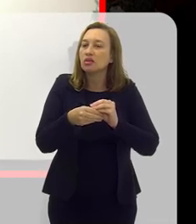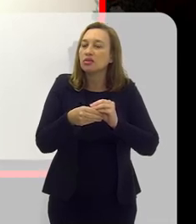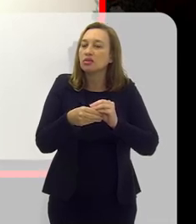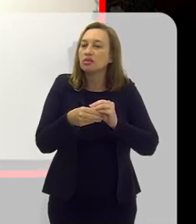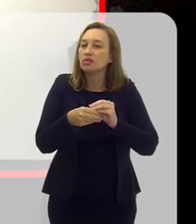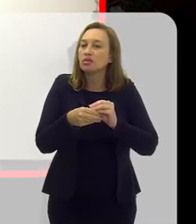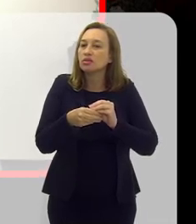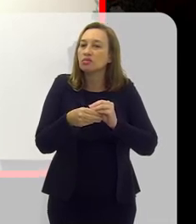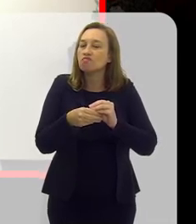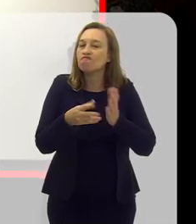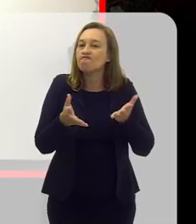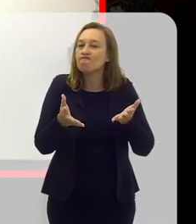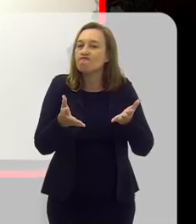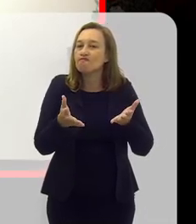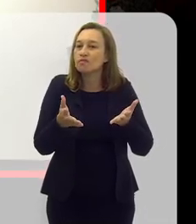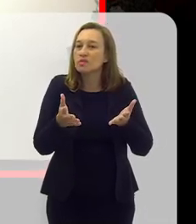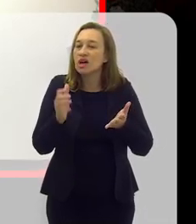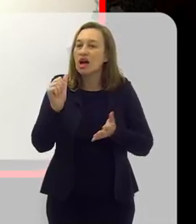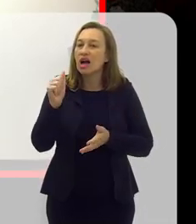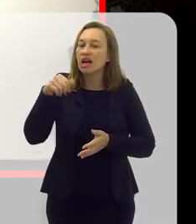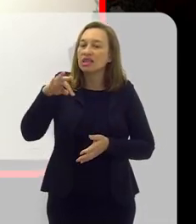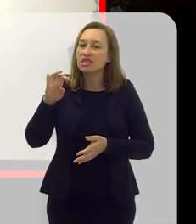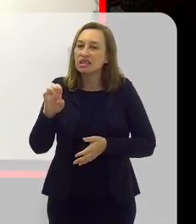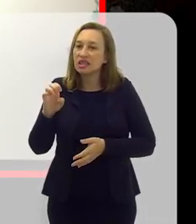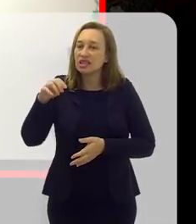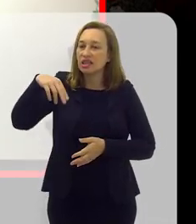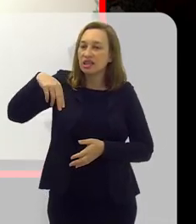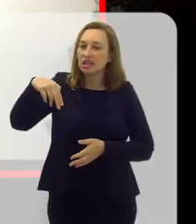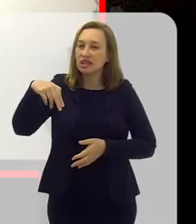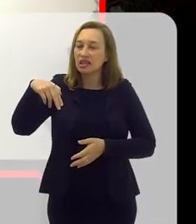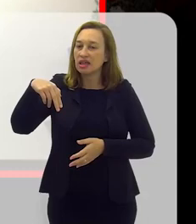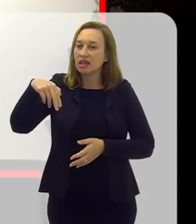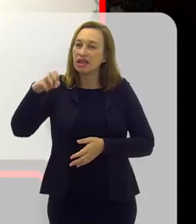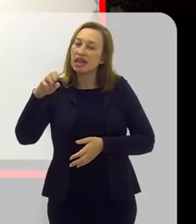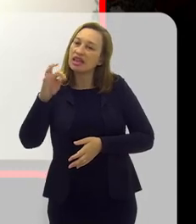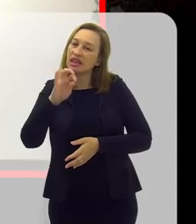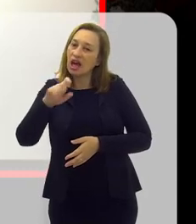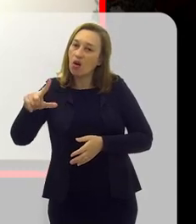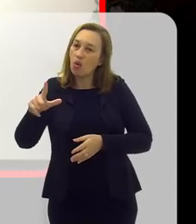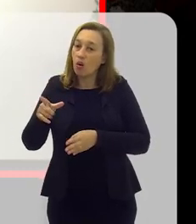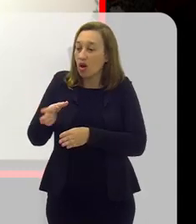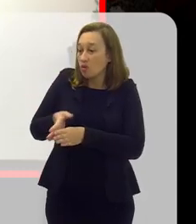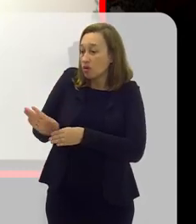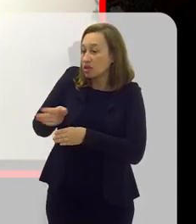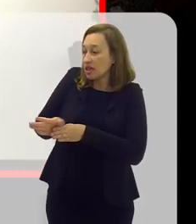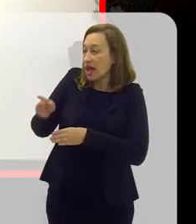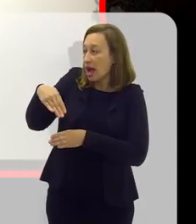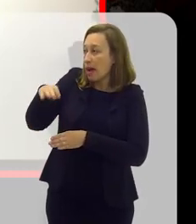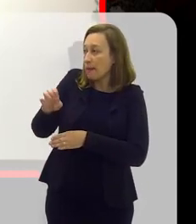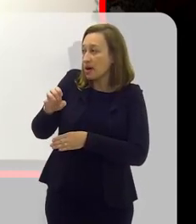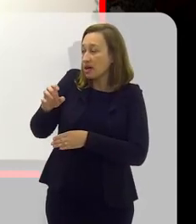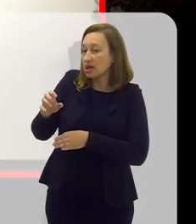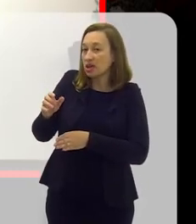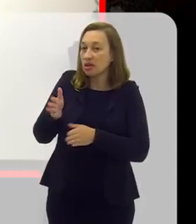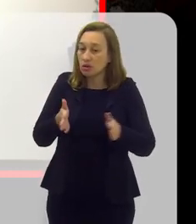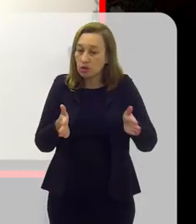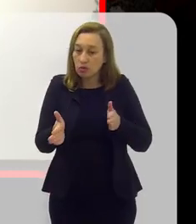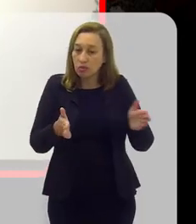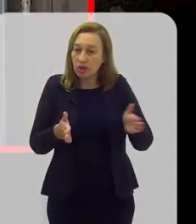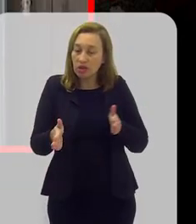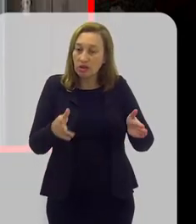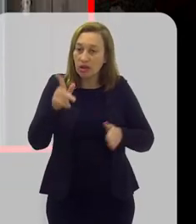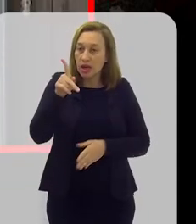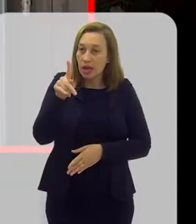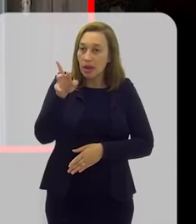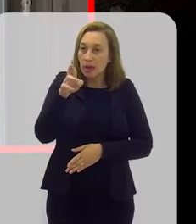Acrescentaria a parte antinatal, tá? A orientação dessas mães durante o pré-natal,